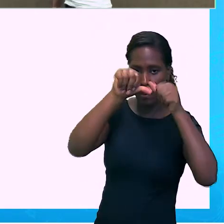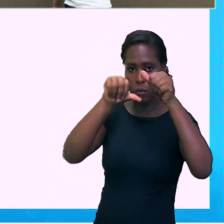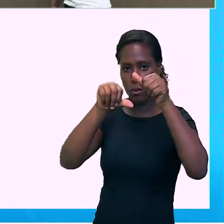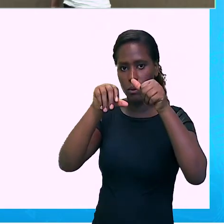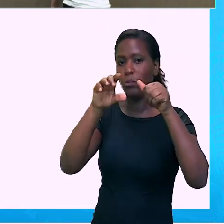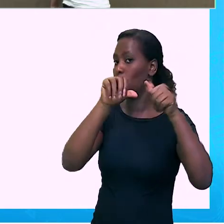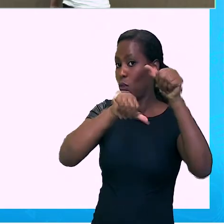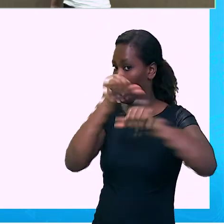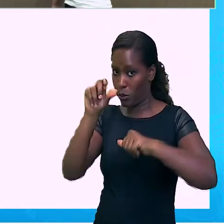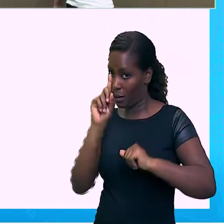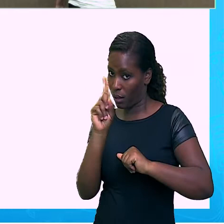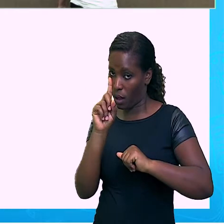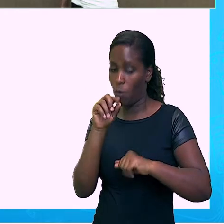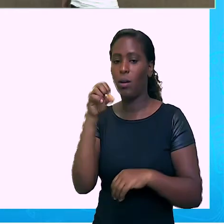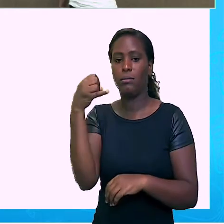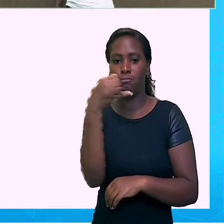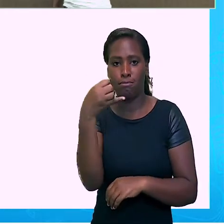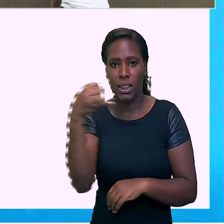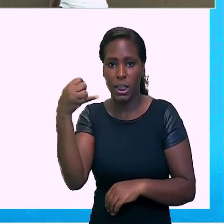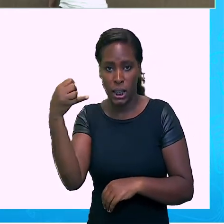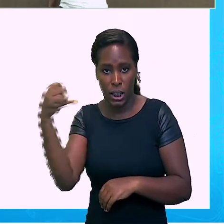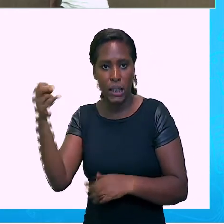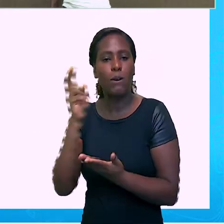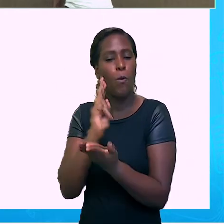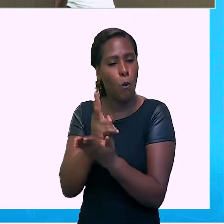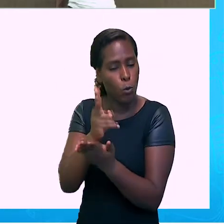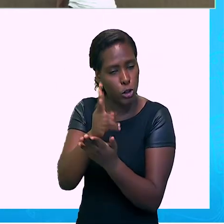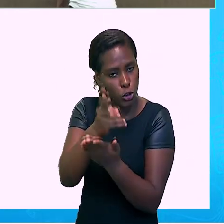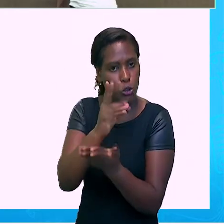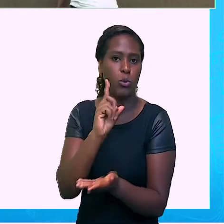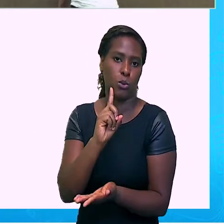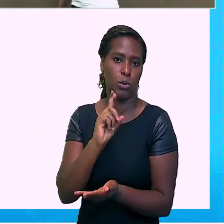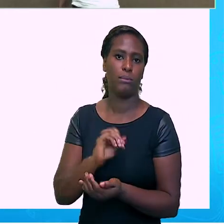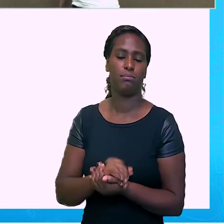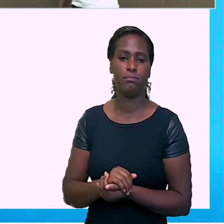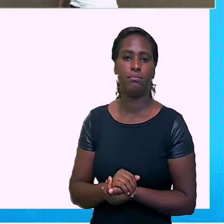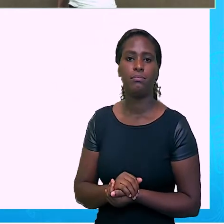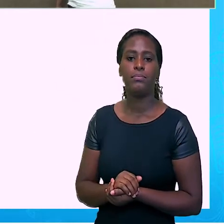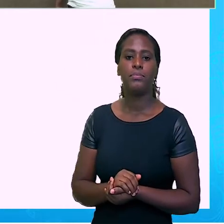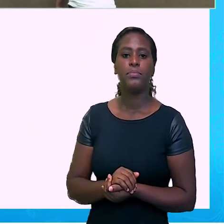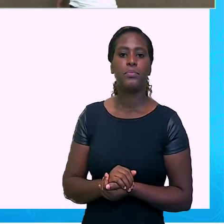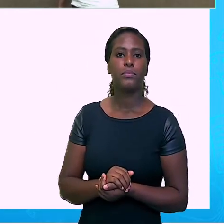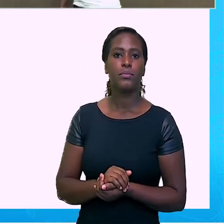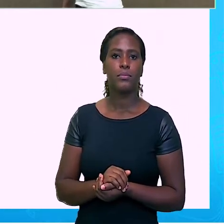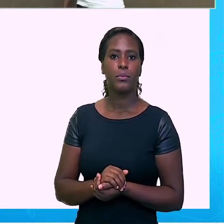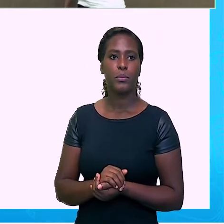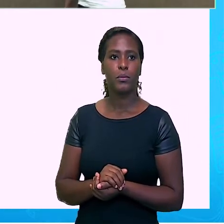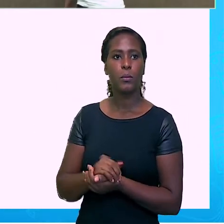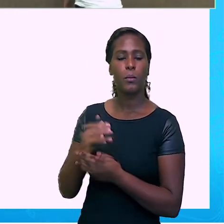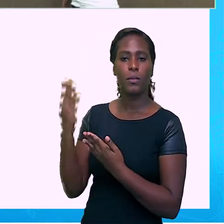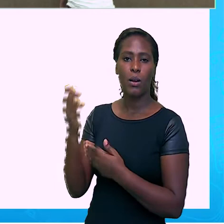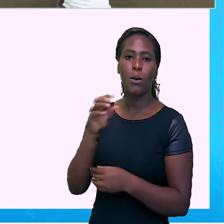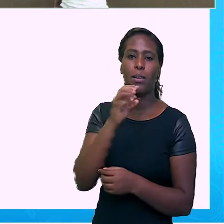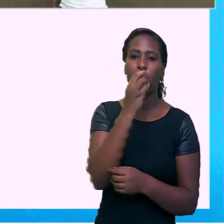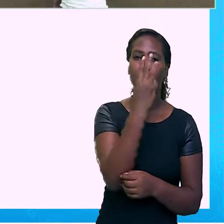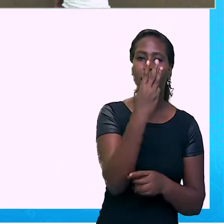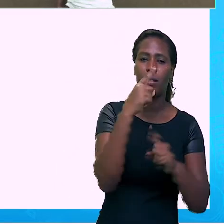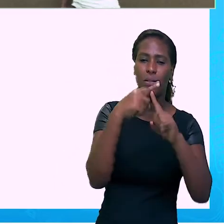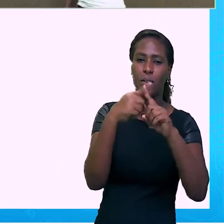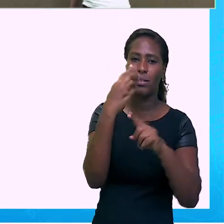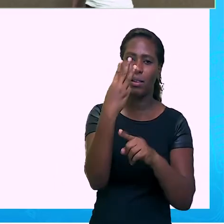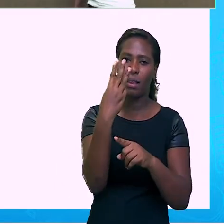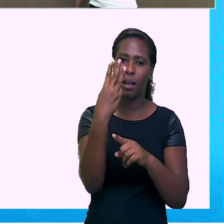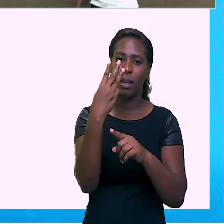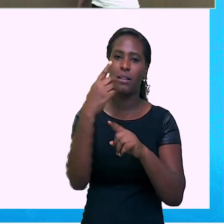negativo. É o número todo que é negativo. Então vamos lá. 3 vezes 3, 9. Vezes 3, 27.